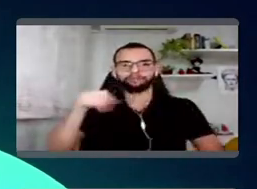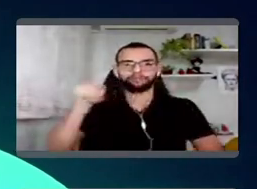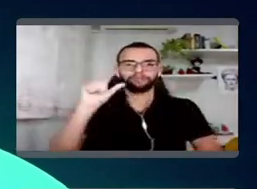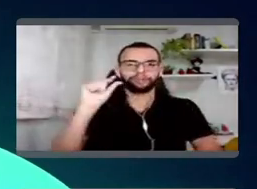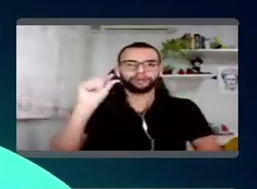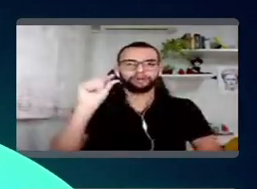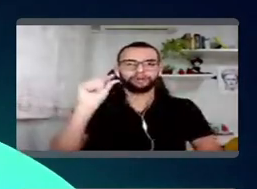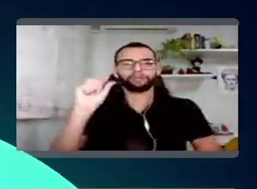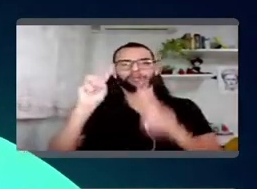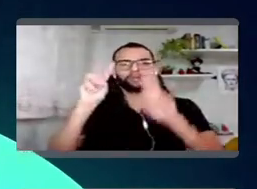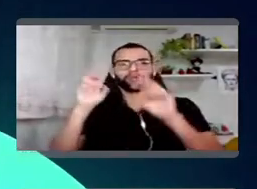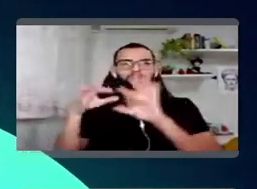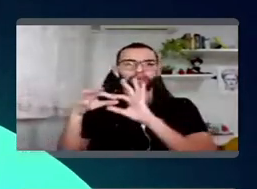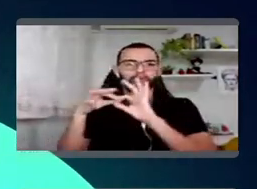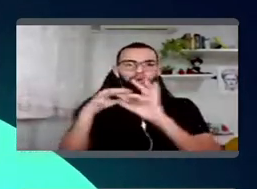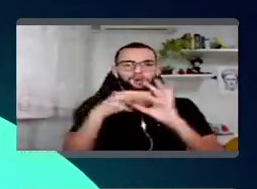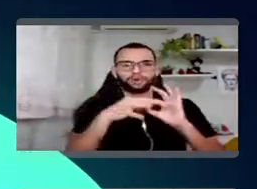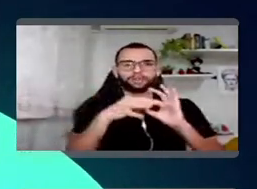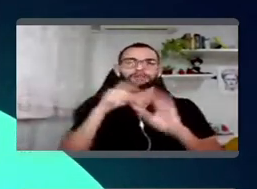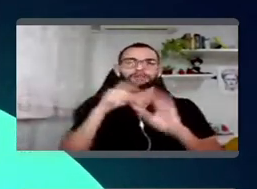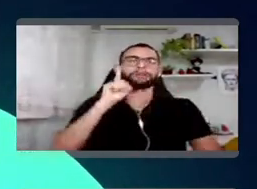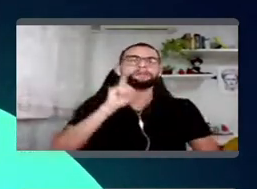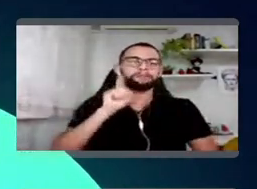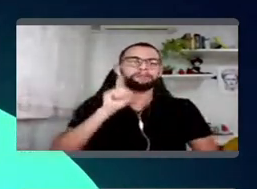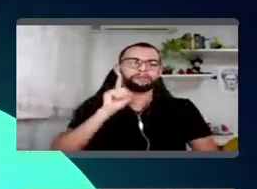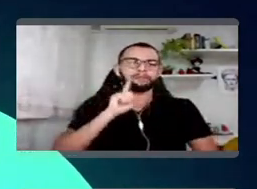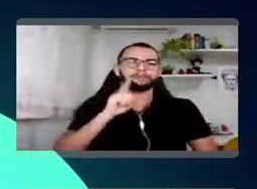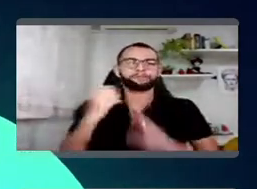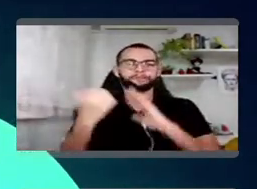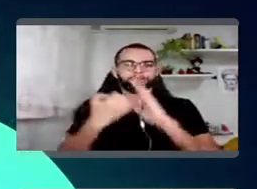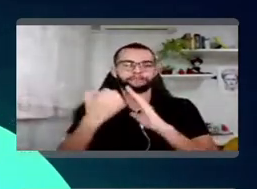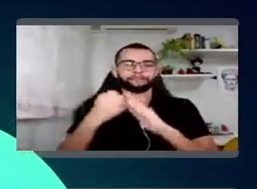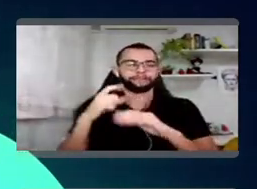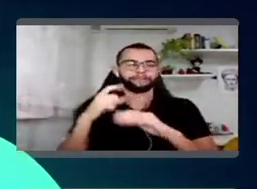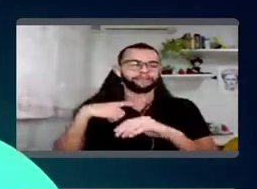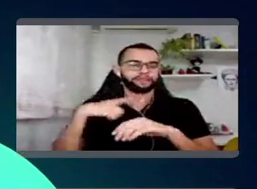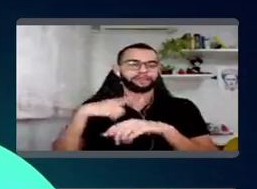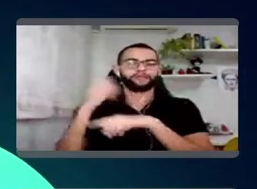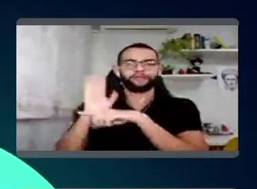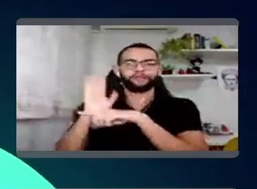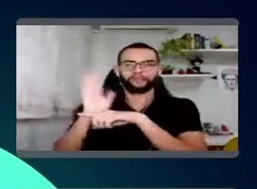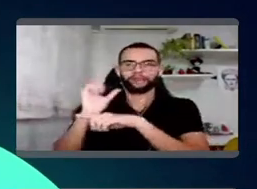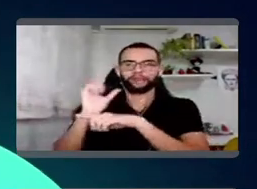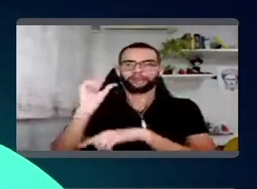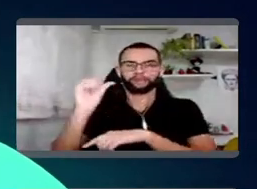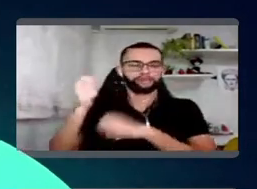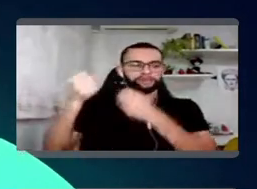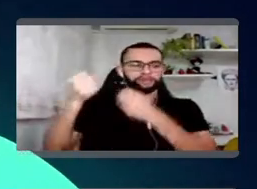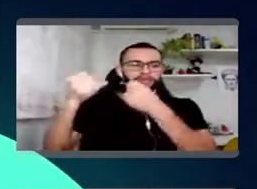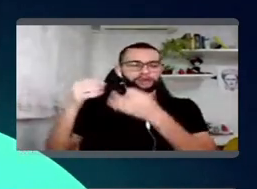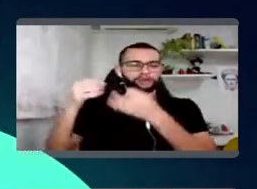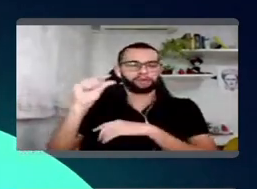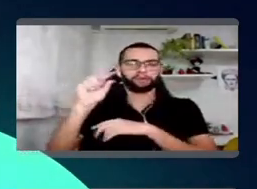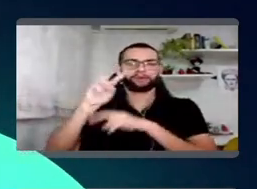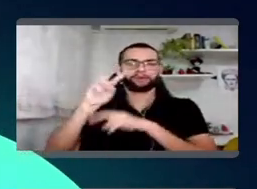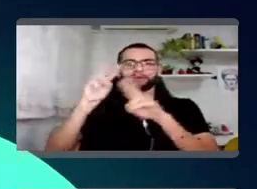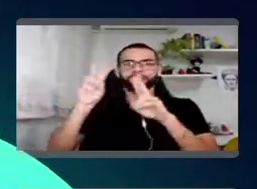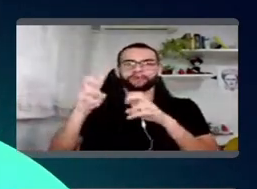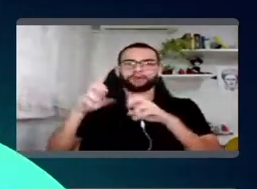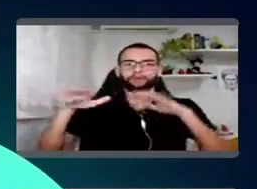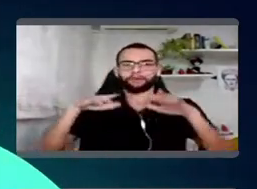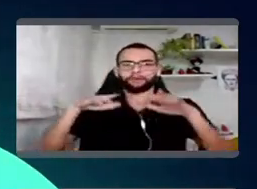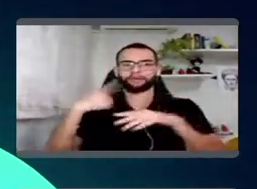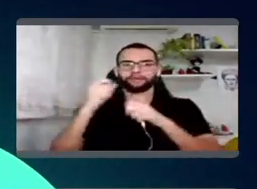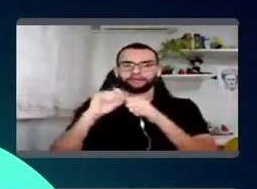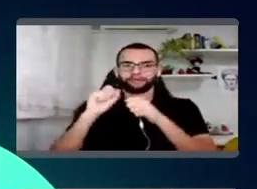um pouco do contexto de Americanas S.A. A gente traz um pequeno vídeo aqui, falando um pouquinho sobre o movimento que a gente passou recentemente. Pode dar o play aí,